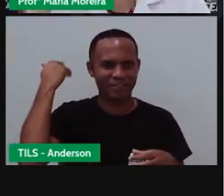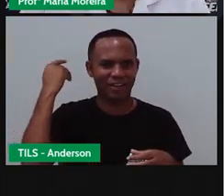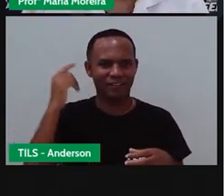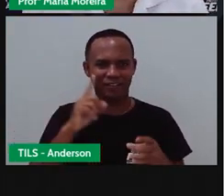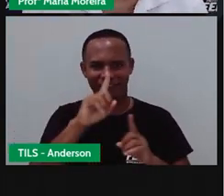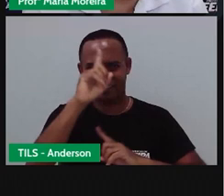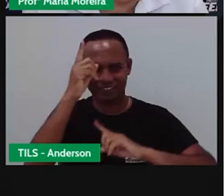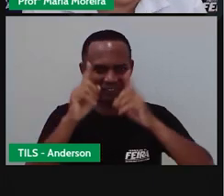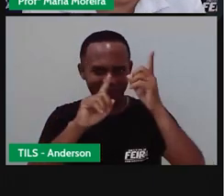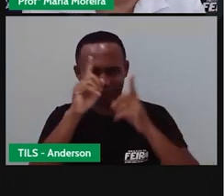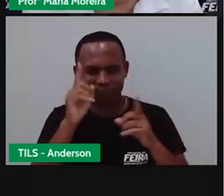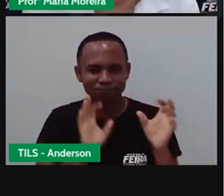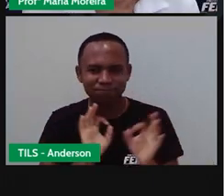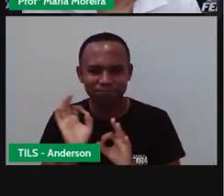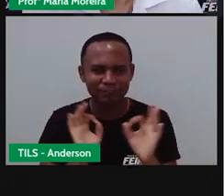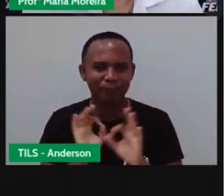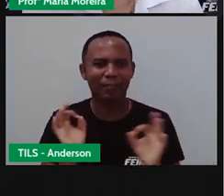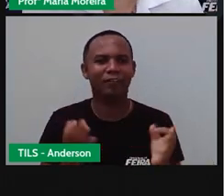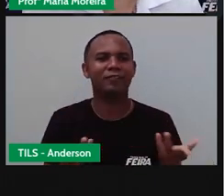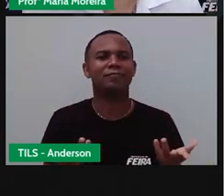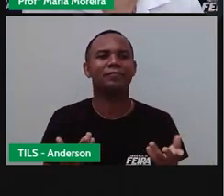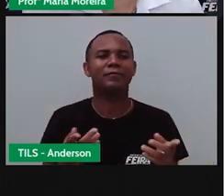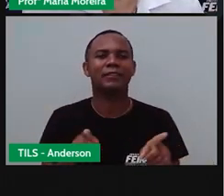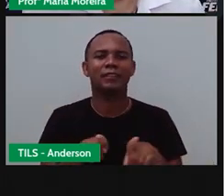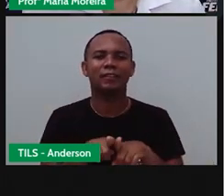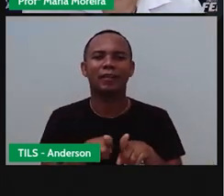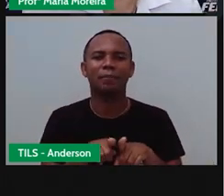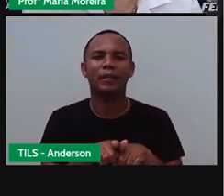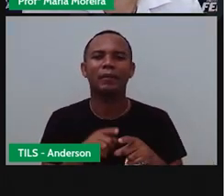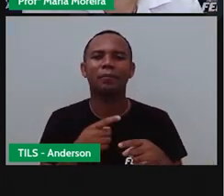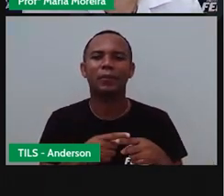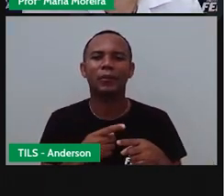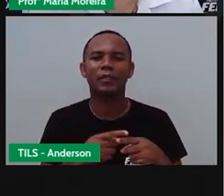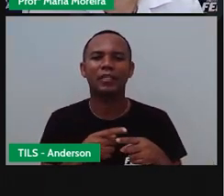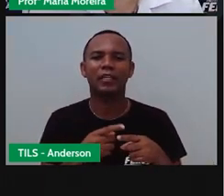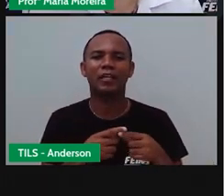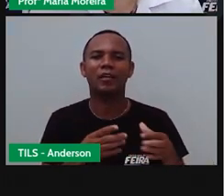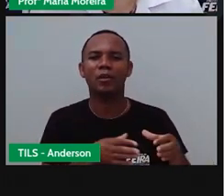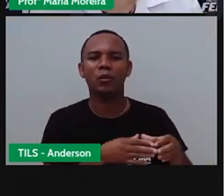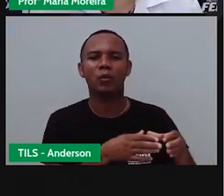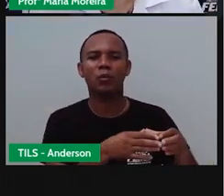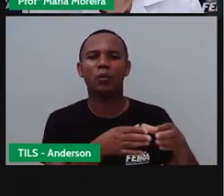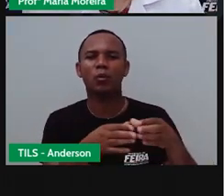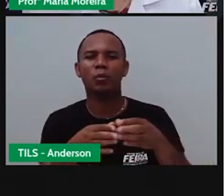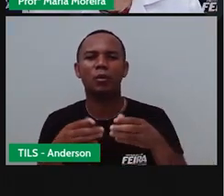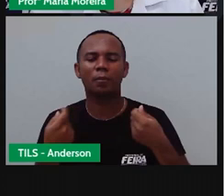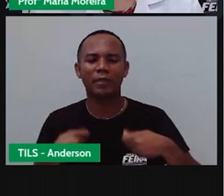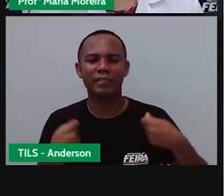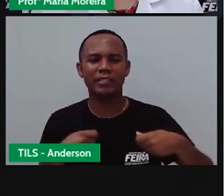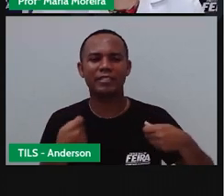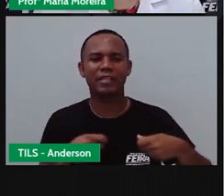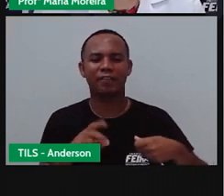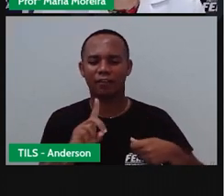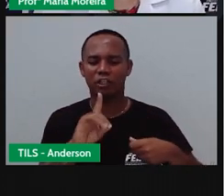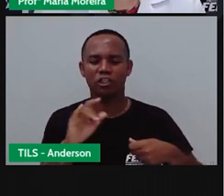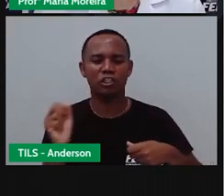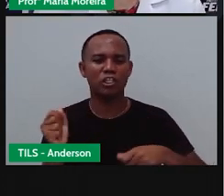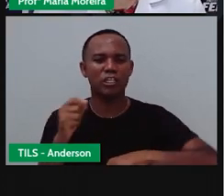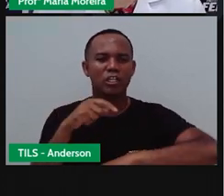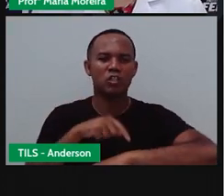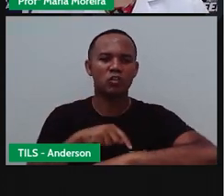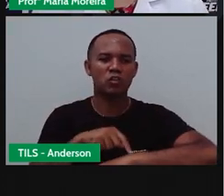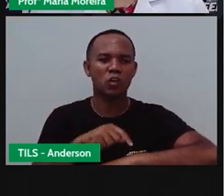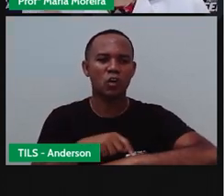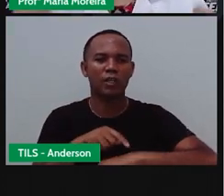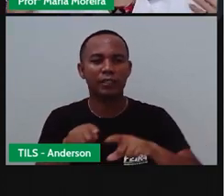o do tempo Com o passar da história Devido às necessidades Das civilizações De controlar o quê? Os dias E as horas Porque